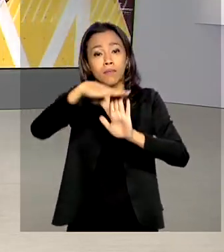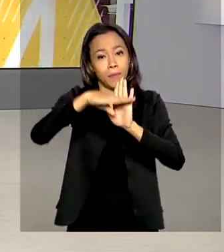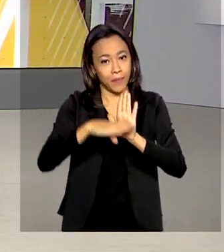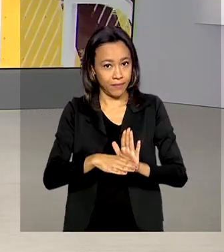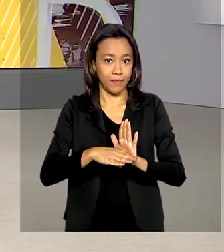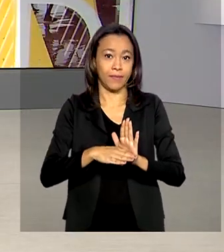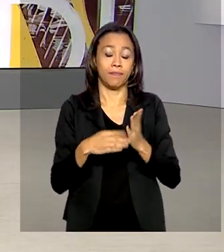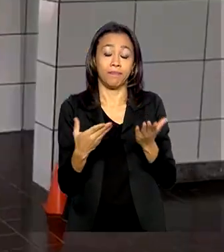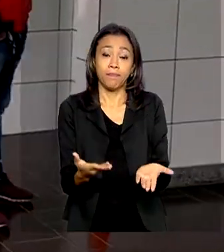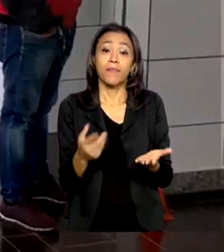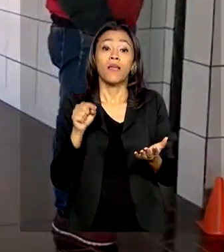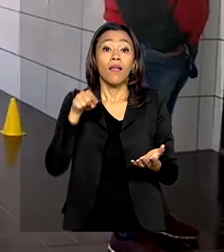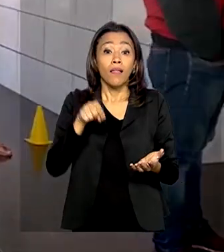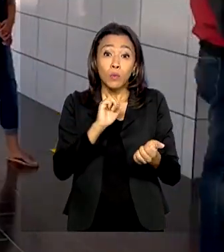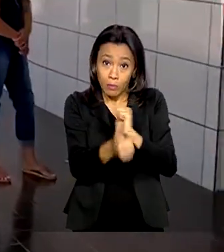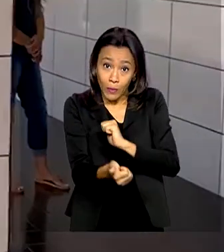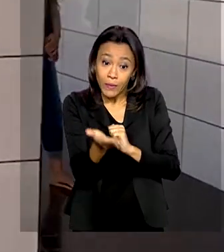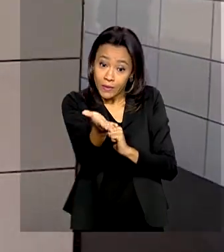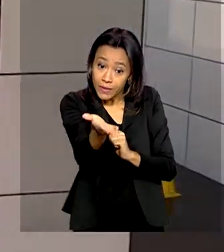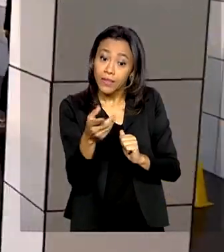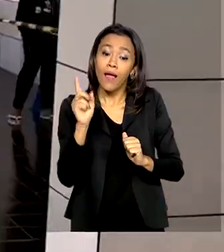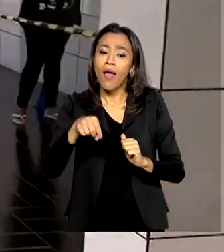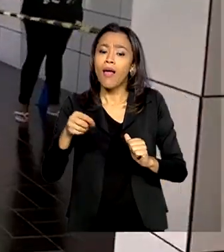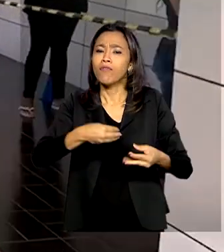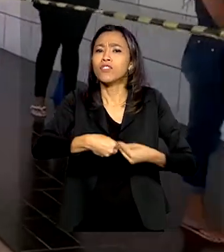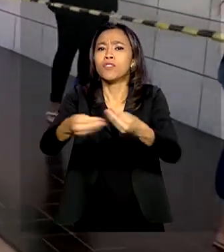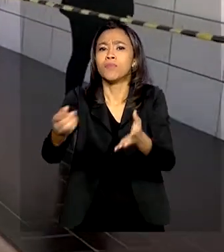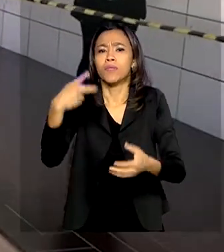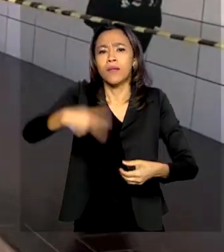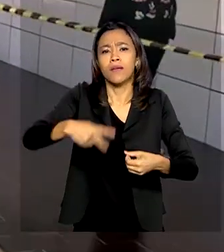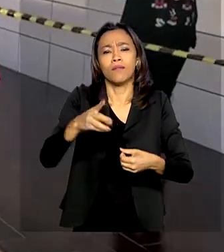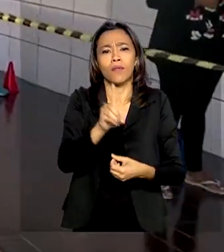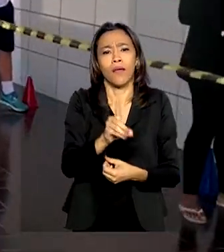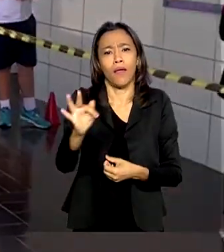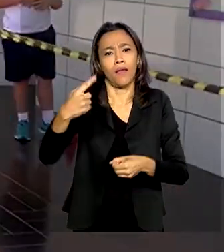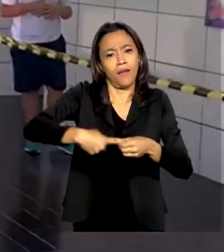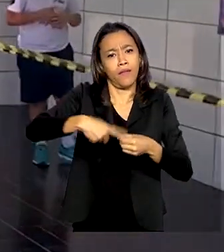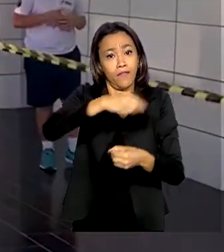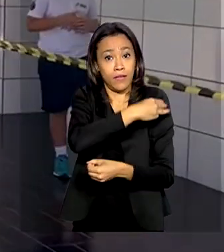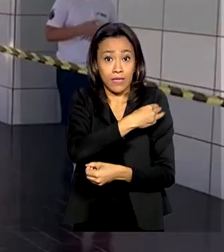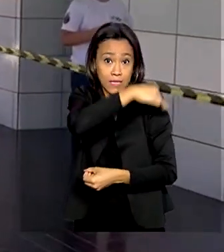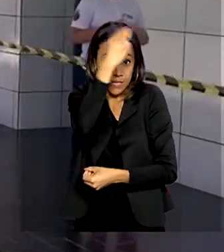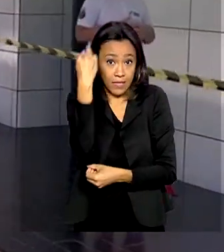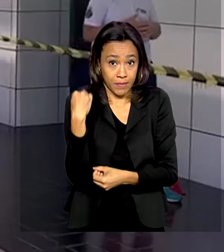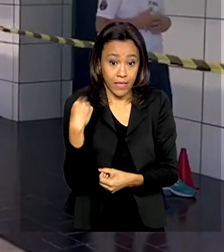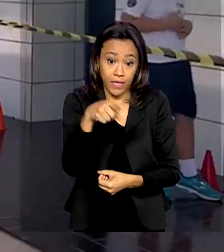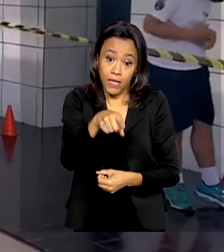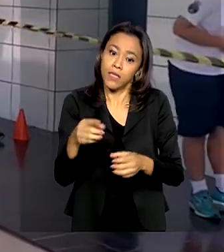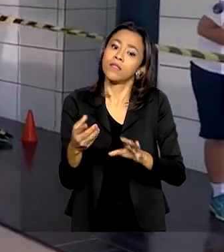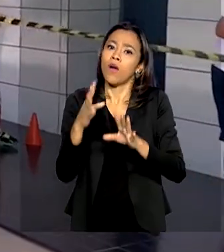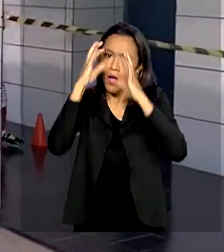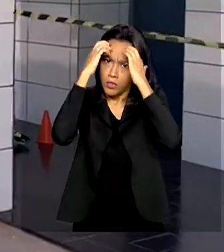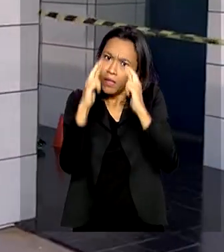Esporte. Desta vez, a distribuição foi em Santa Maria, no Distrito Federal. Na fila, as famílias obedeceram a distância